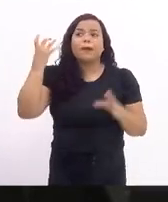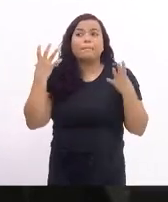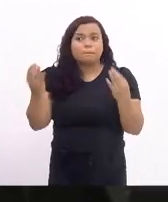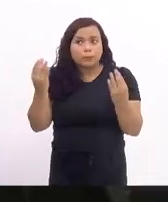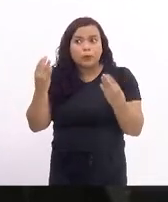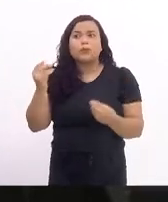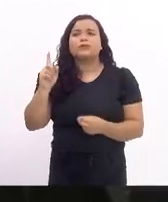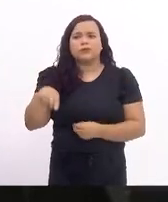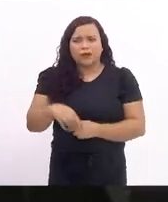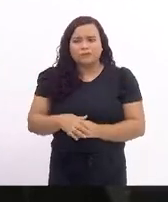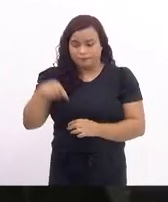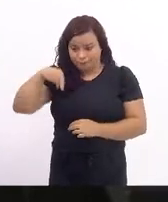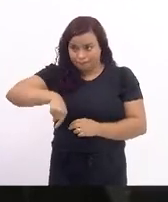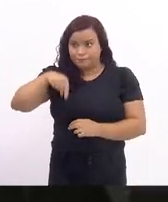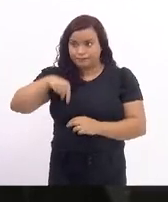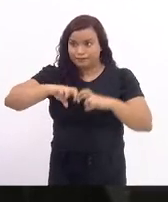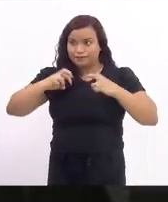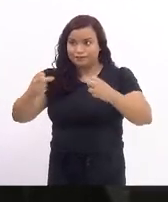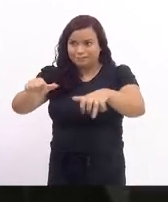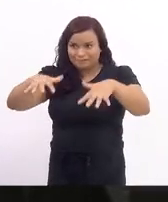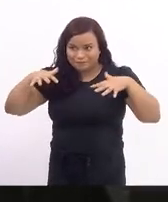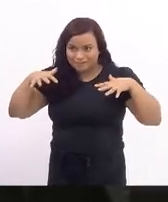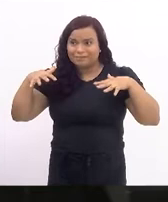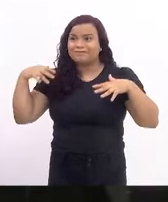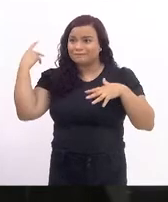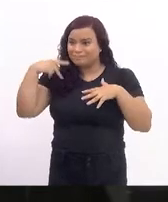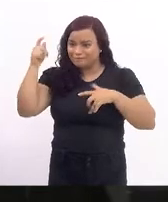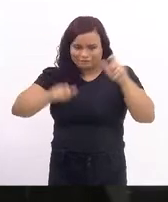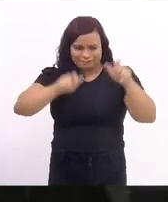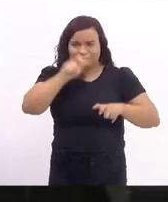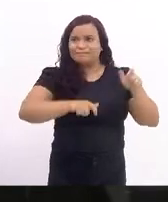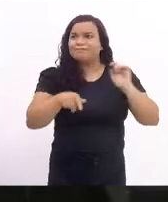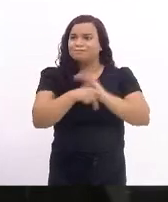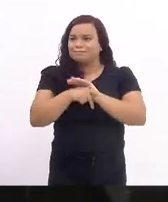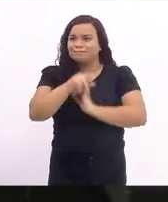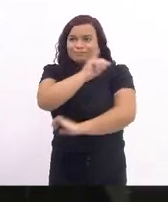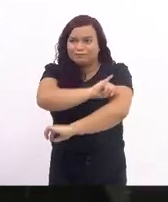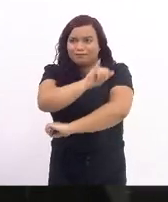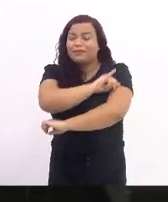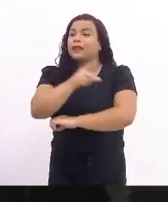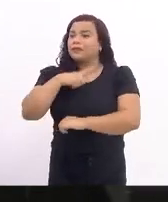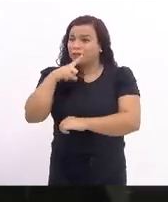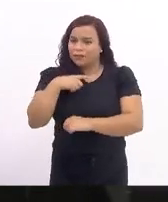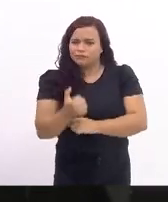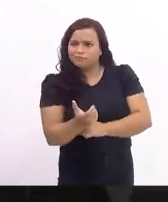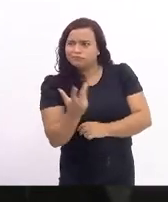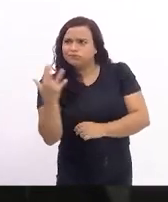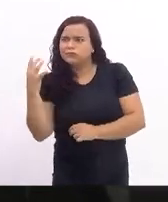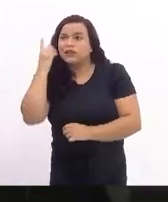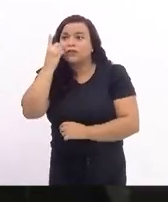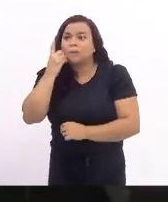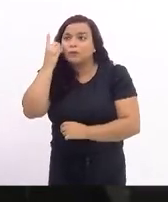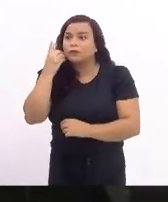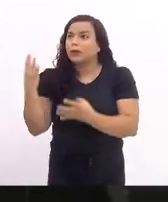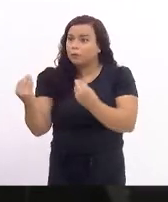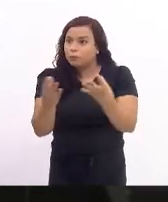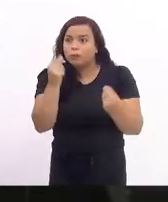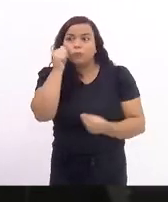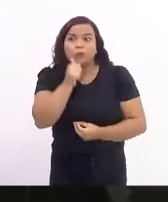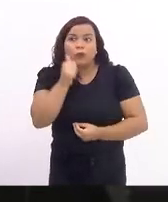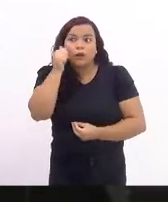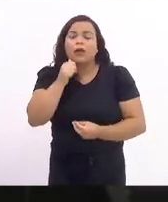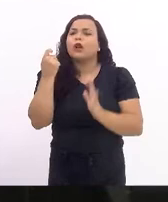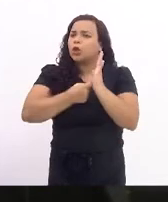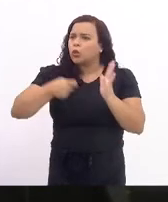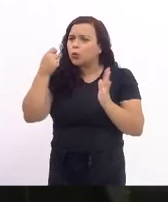E o Parlamento Fluminense tem muitas deputadas que travam essa luta no seu